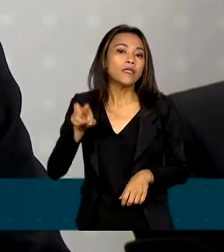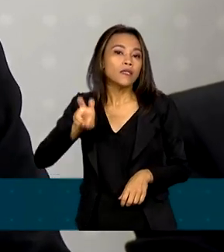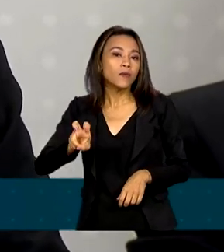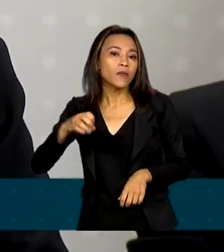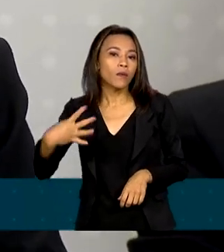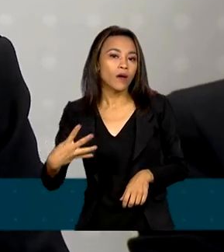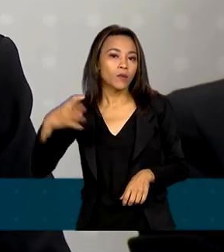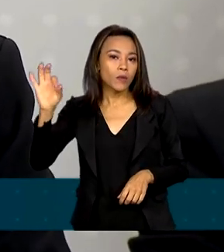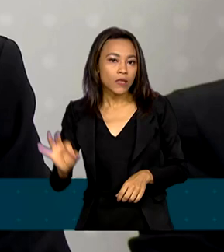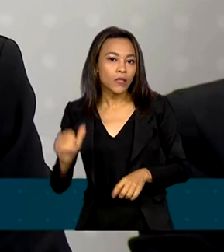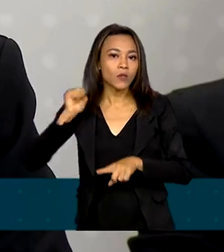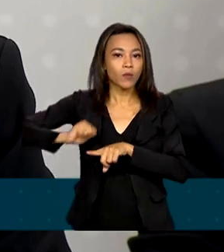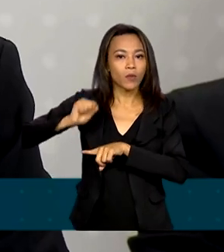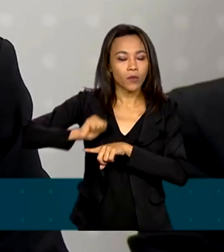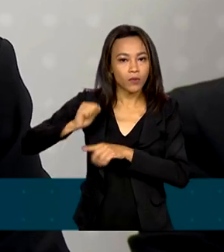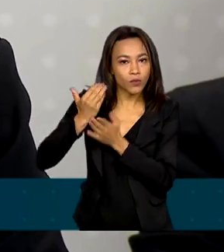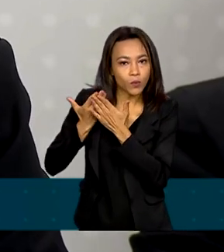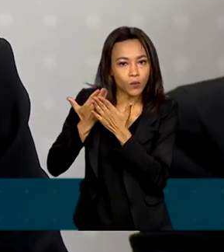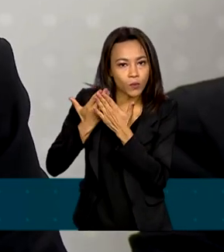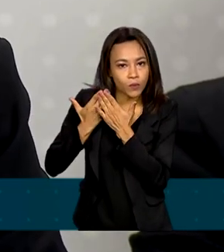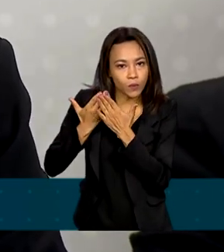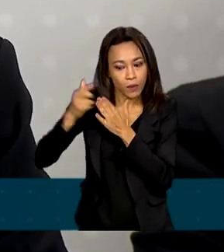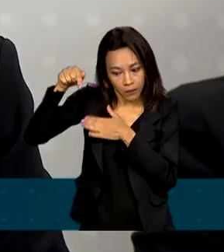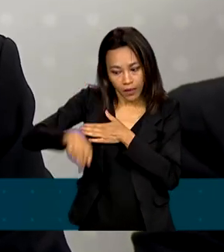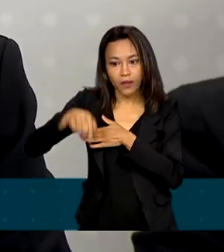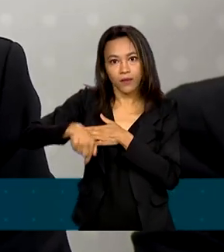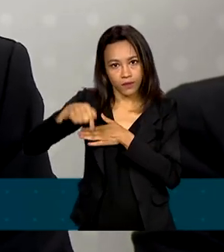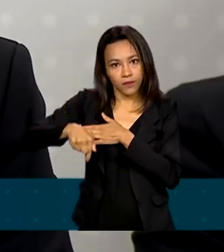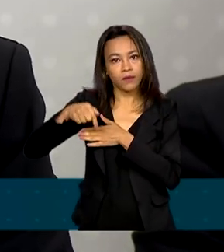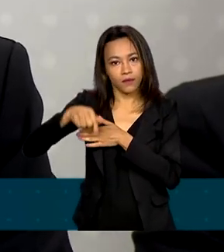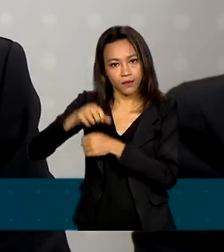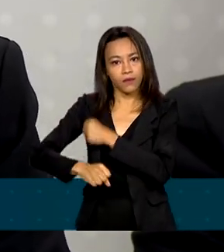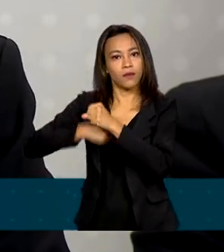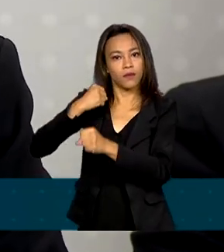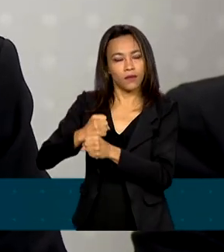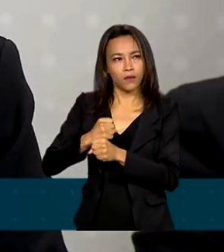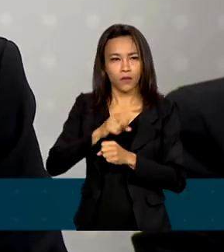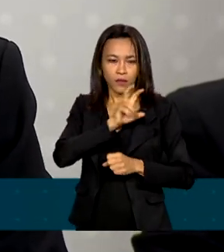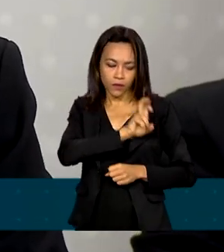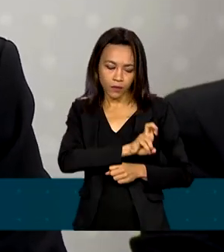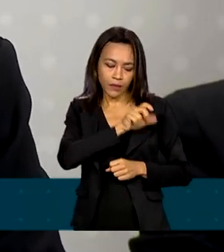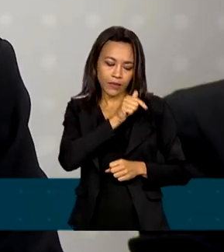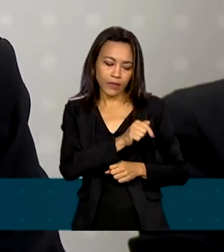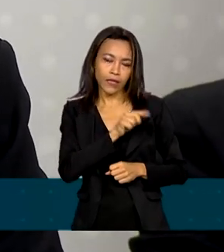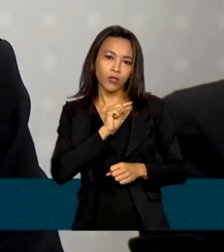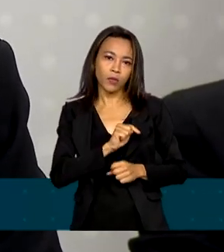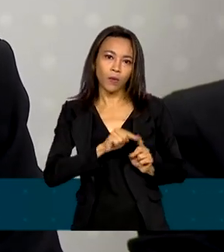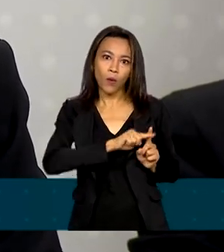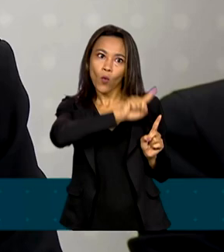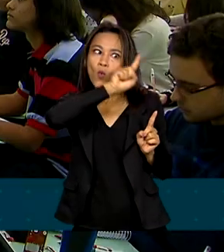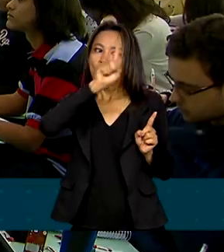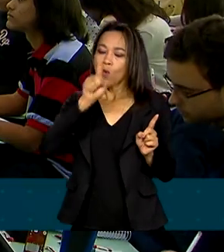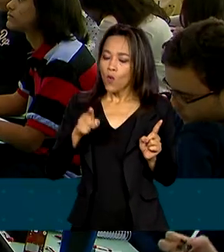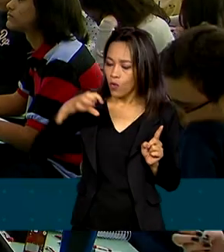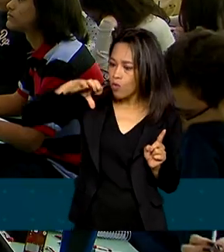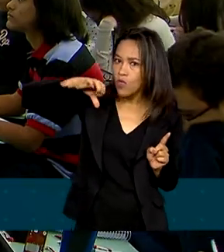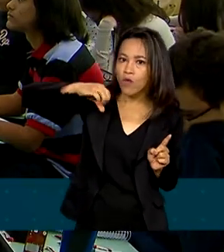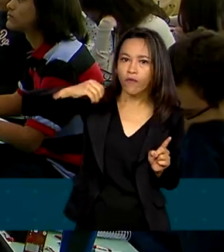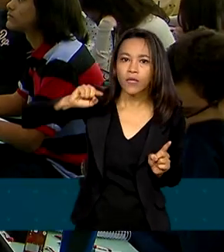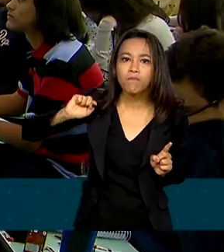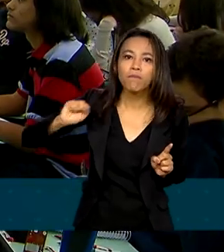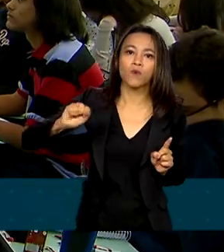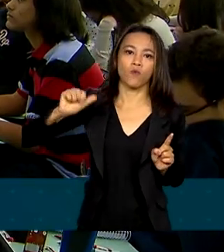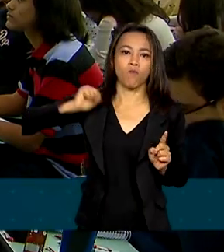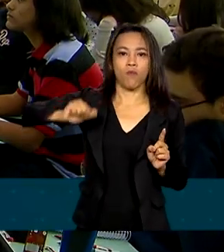% agora as bolsas já esse ano, saindo de cerca de 57 mil para 90 mil bolsas. O levantamento